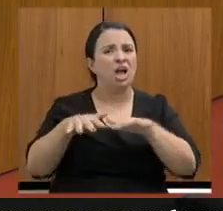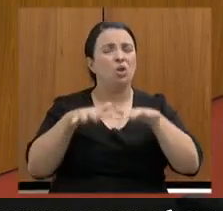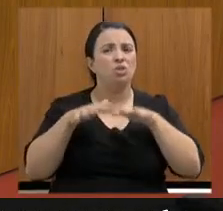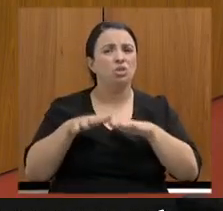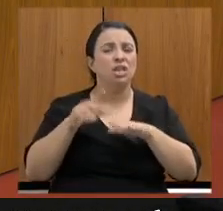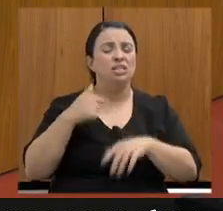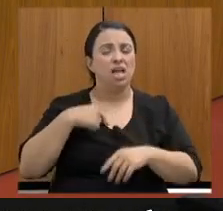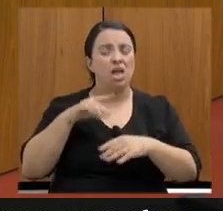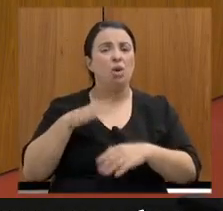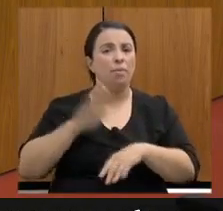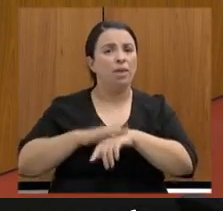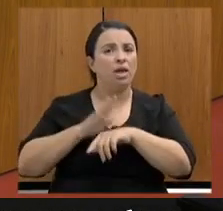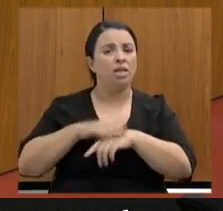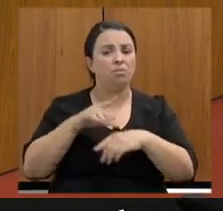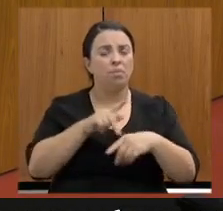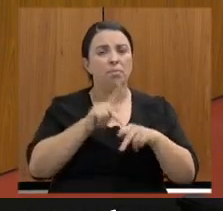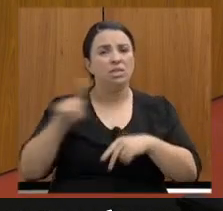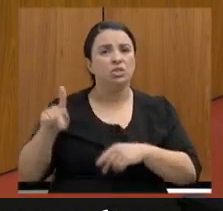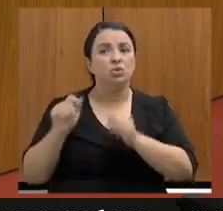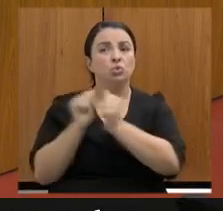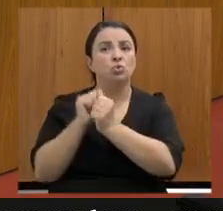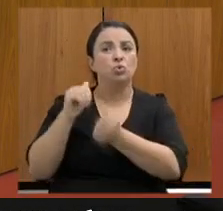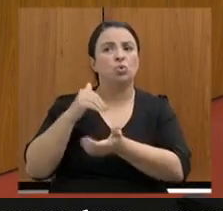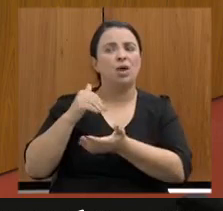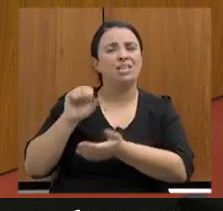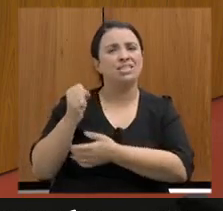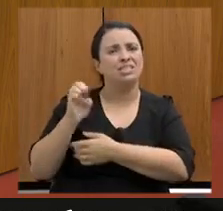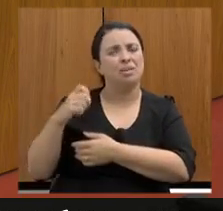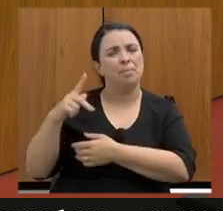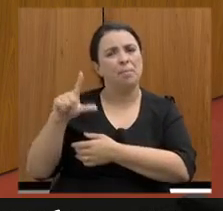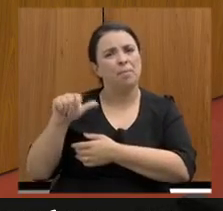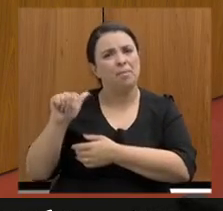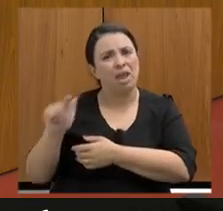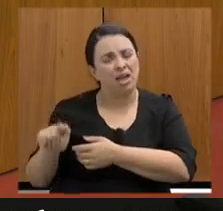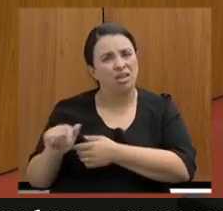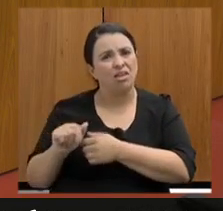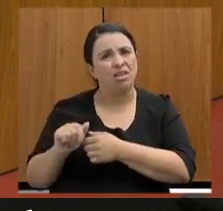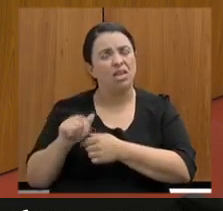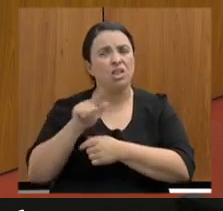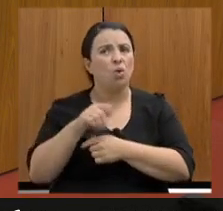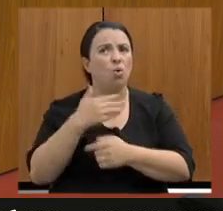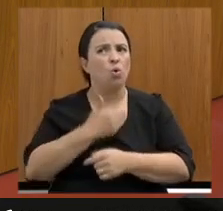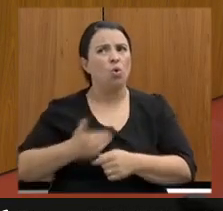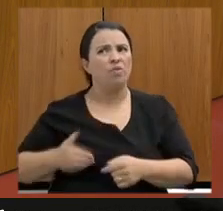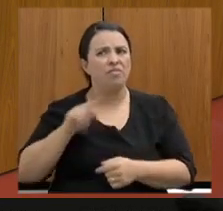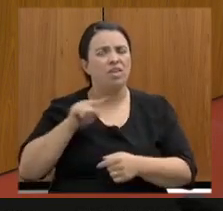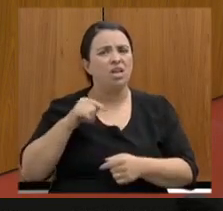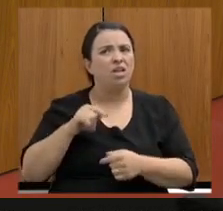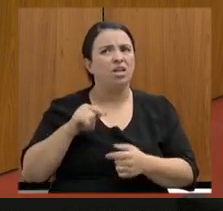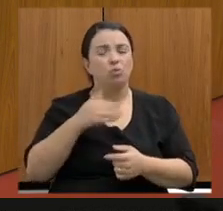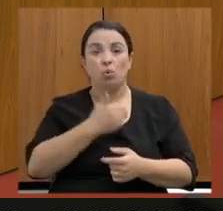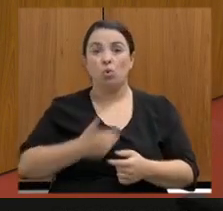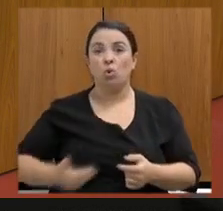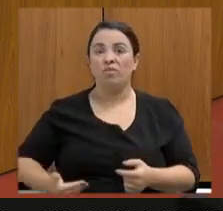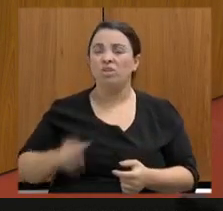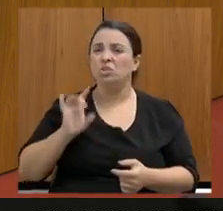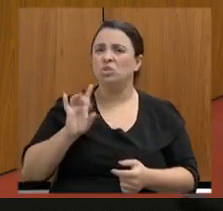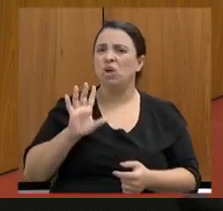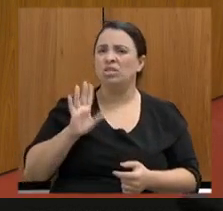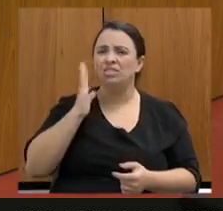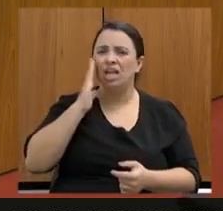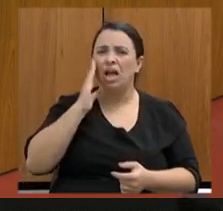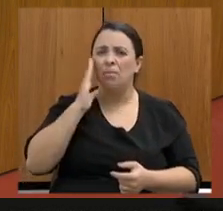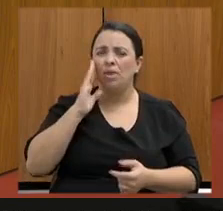CEPLAG, com a Secretaria de Educação, mas o governo, então, só conta com a ideia de que o STF conceda os cinco anos de